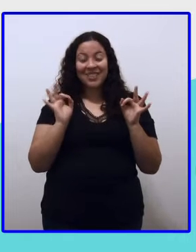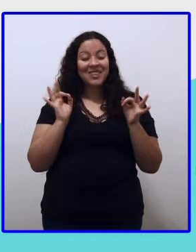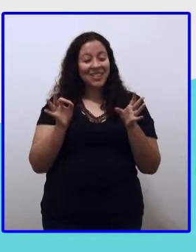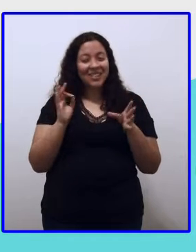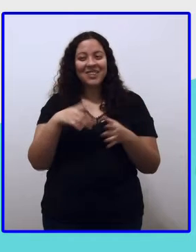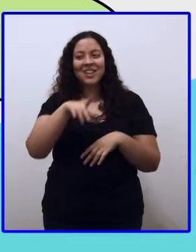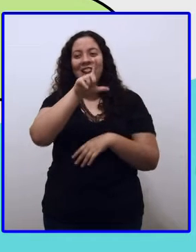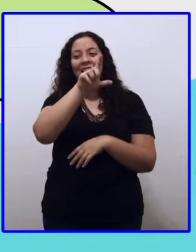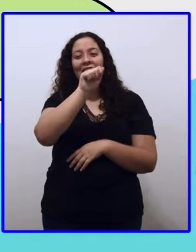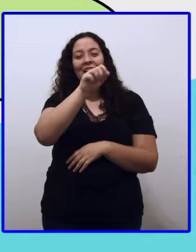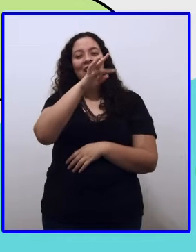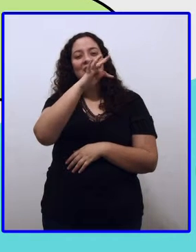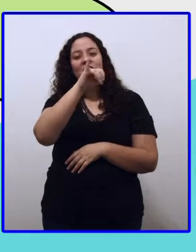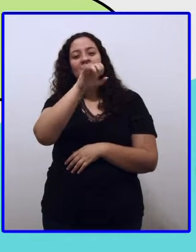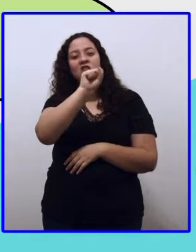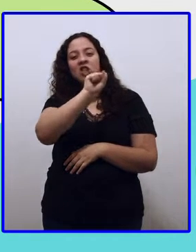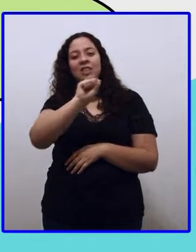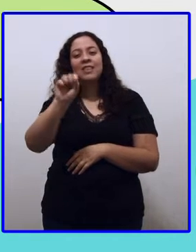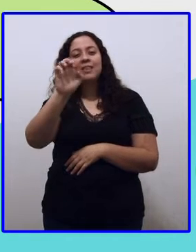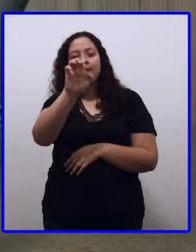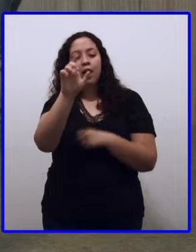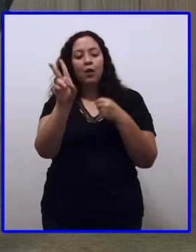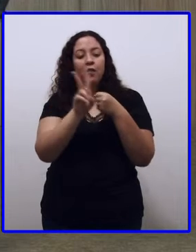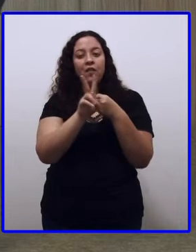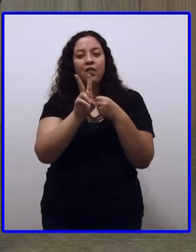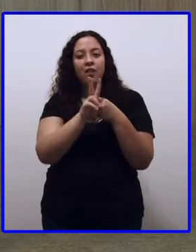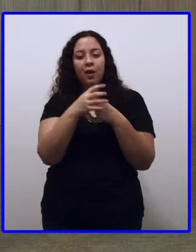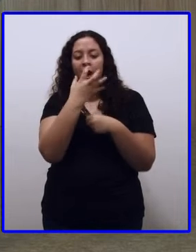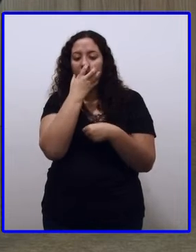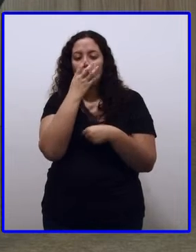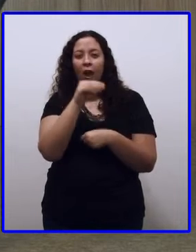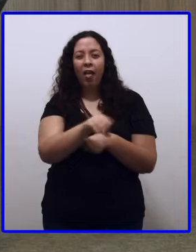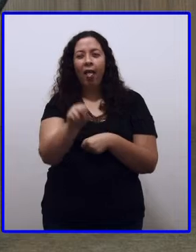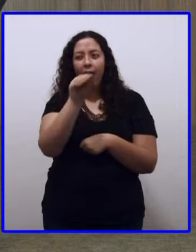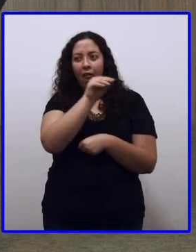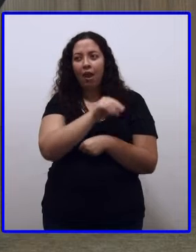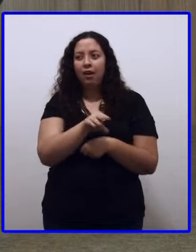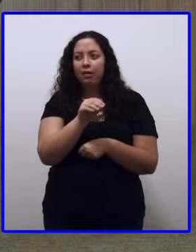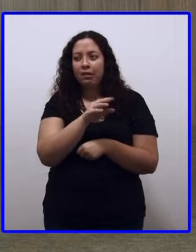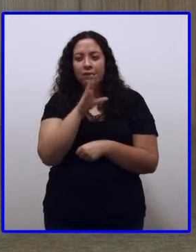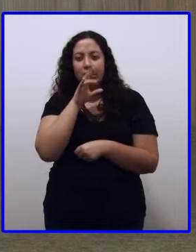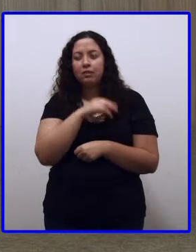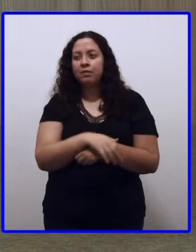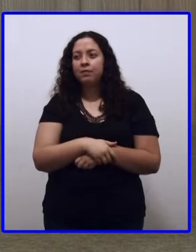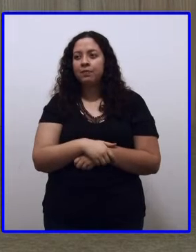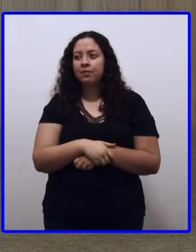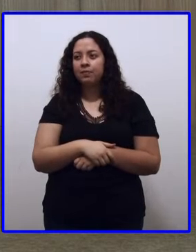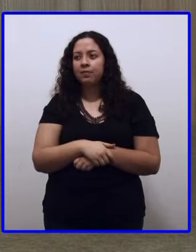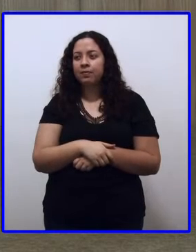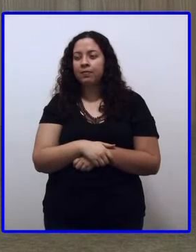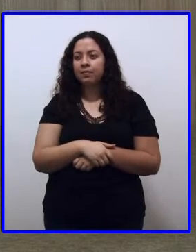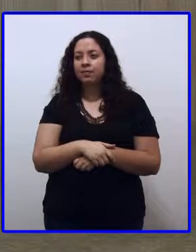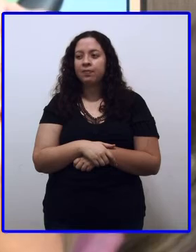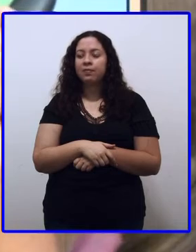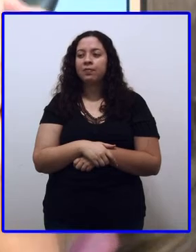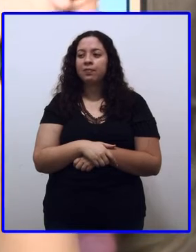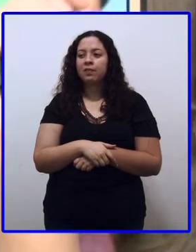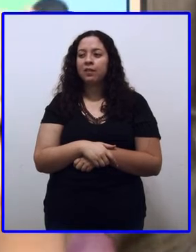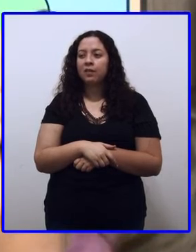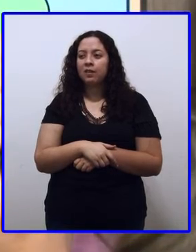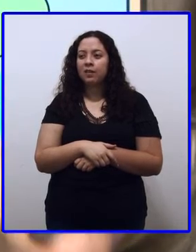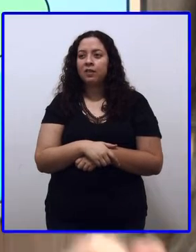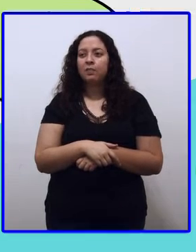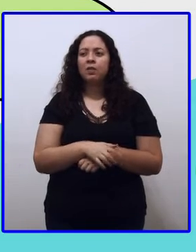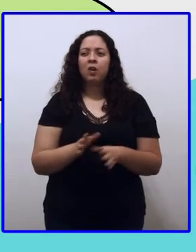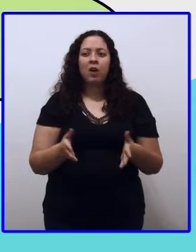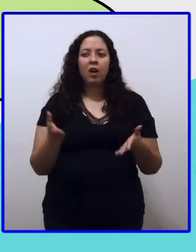eu acertei. Ai, matou. Ai, eu acertei. Agora vai você, Prô Natália. Agora serei eu, hein? Gente, torce. Qual